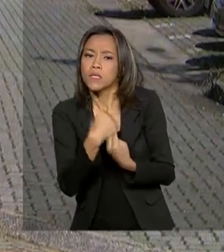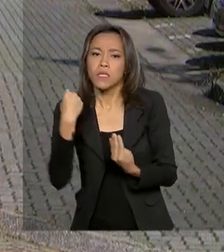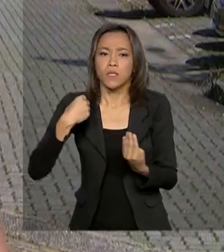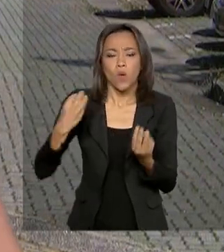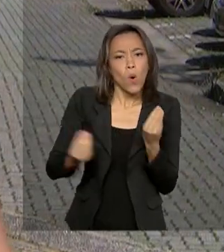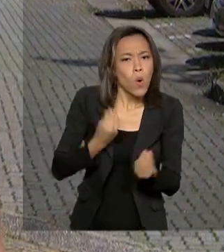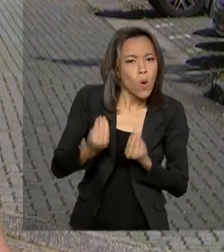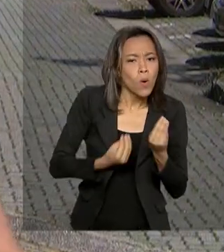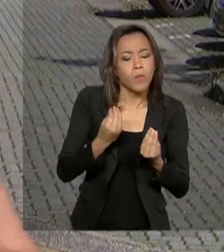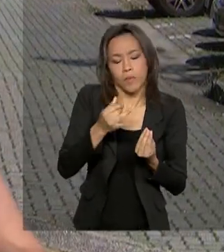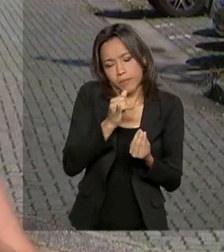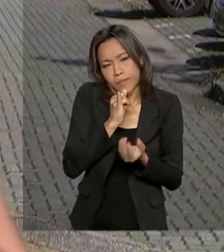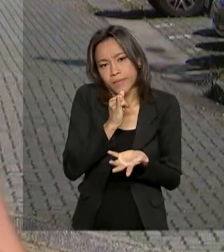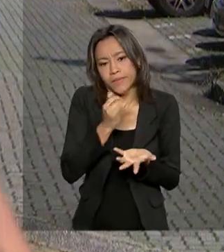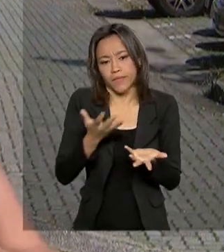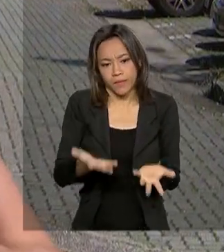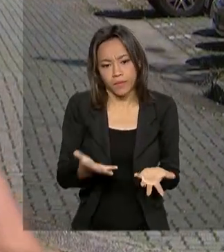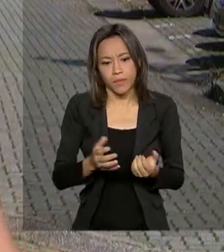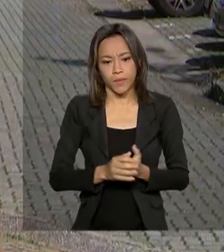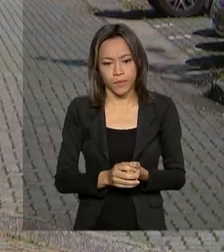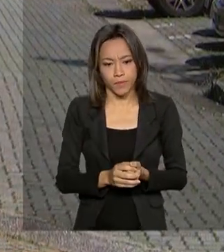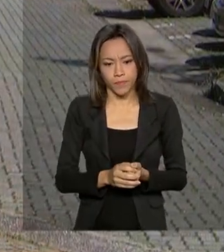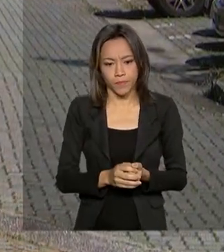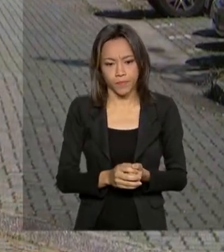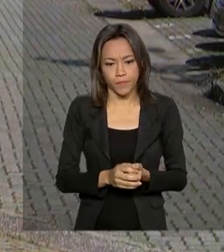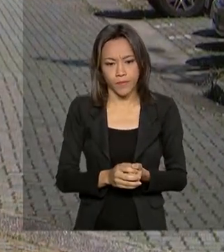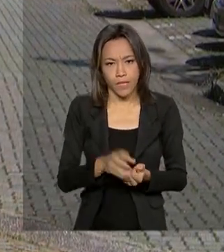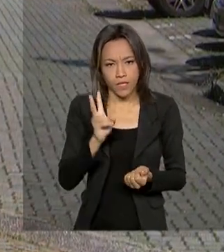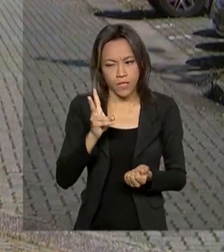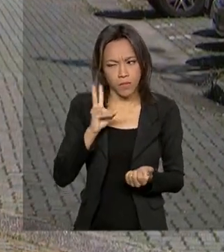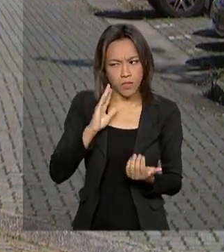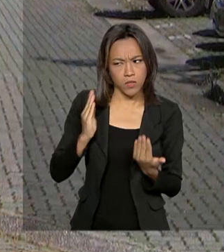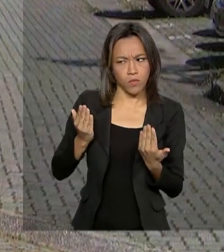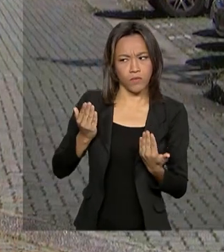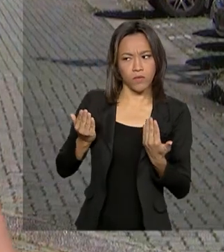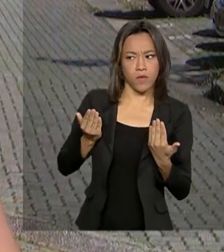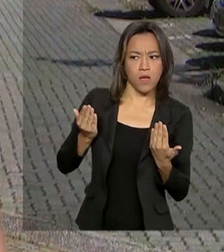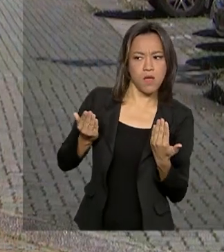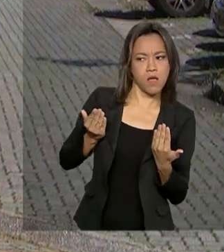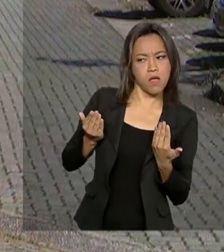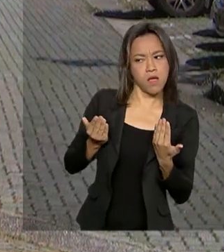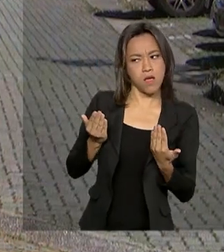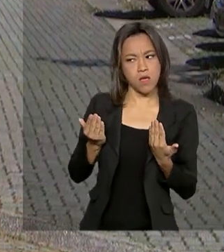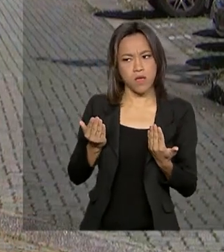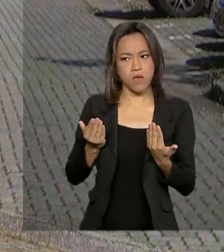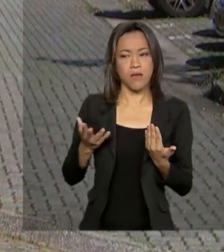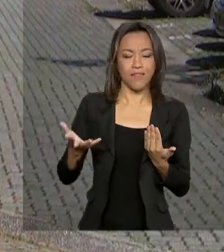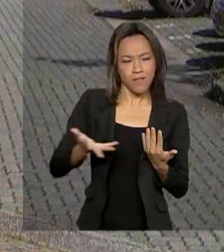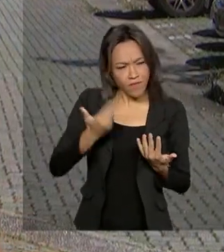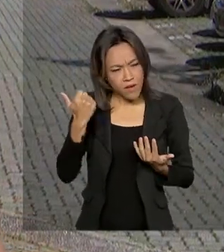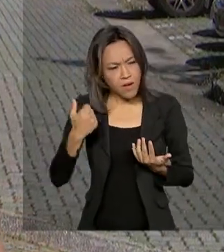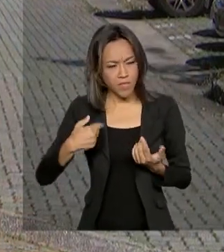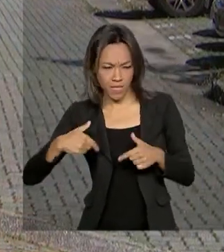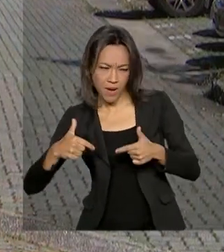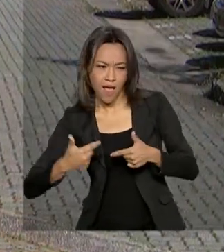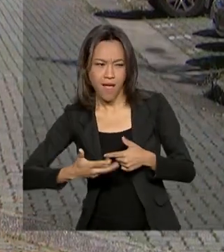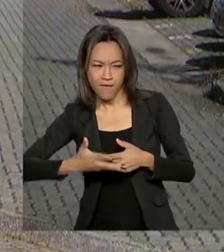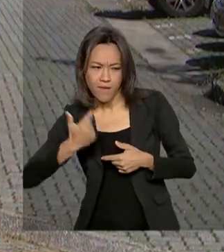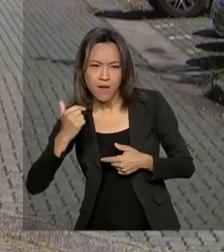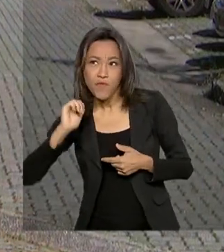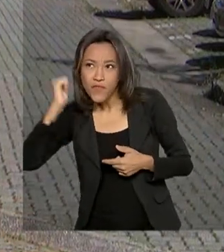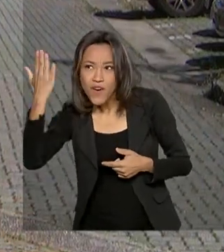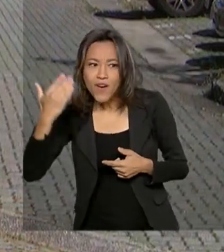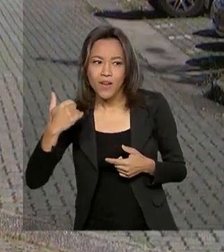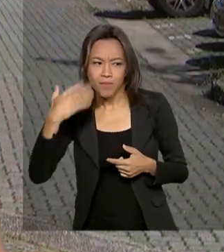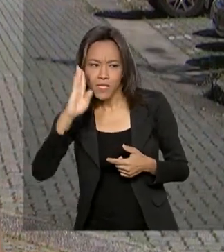como, por exemplo, sempre desconfiar daquelas ofertas de trabalho no exterior que